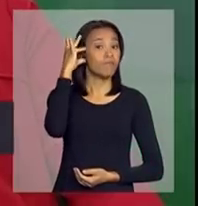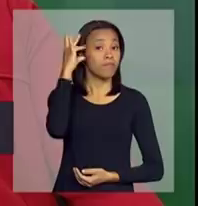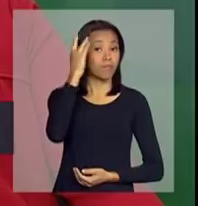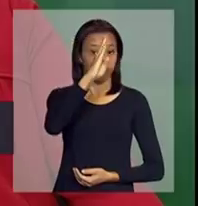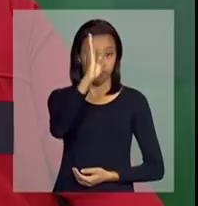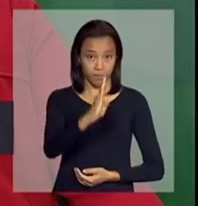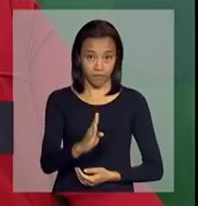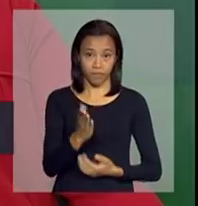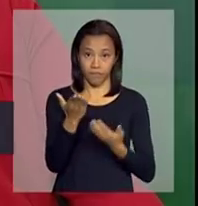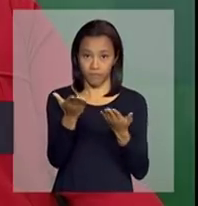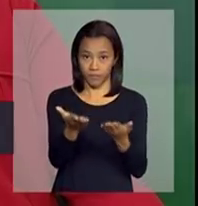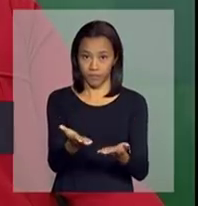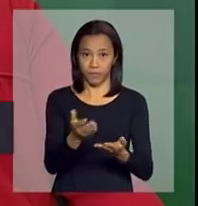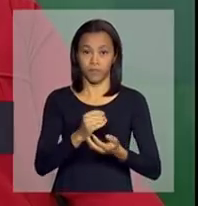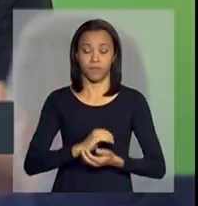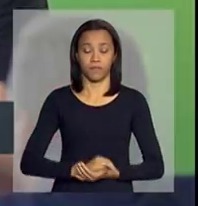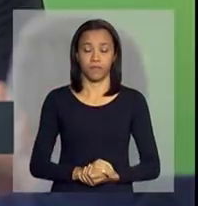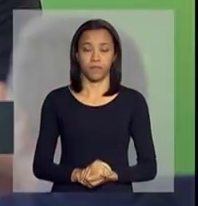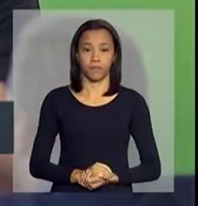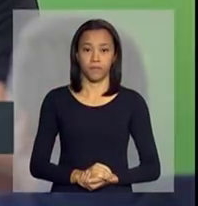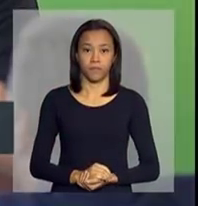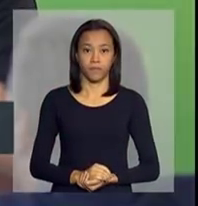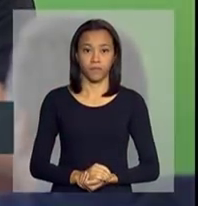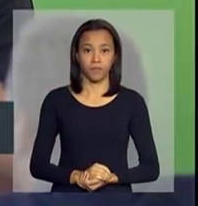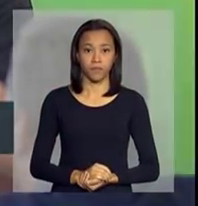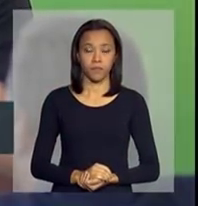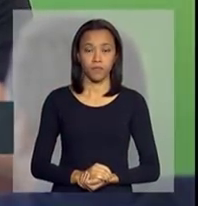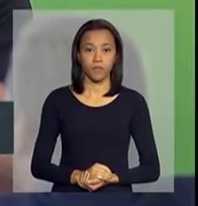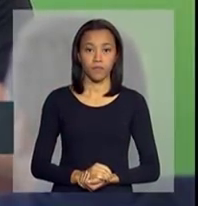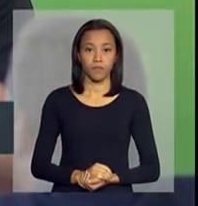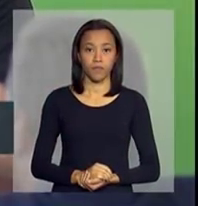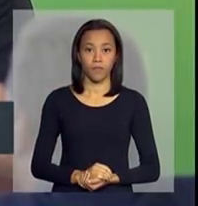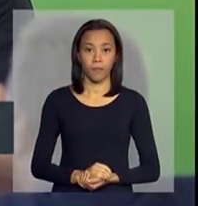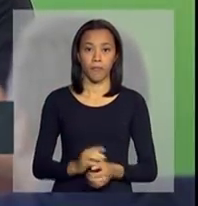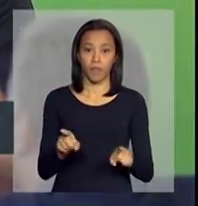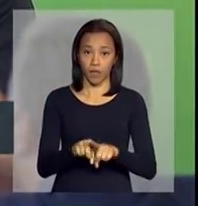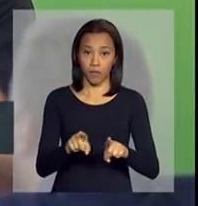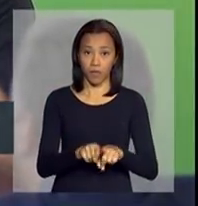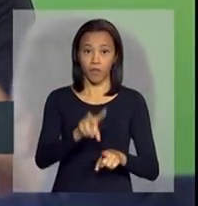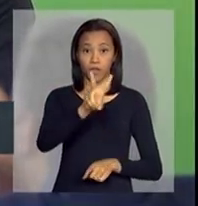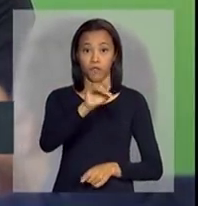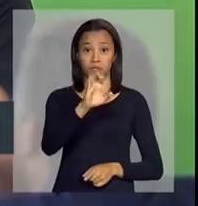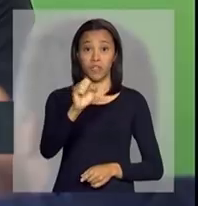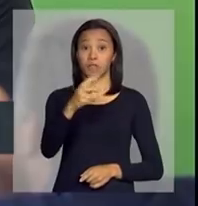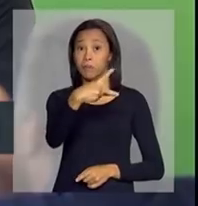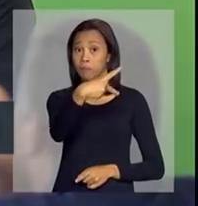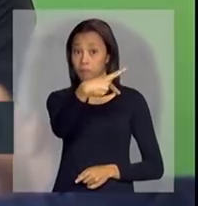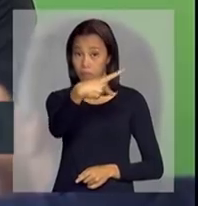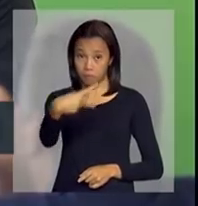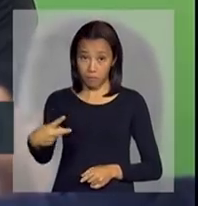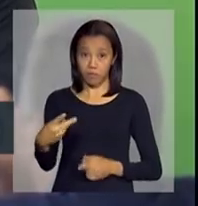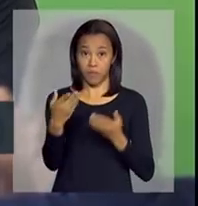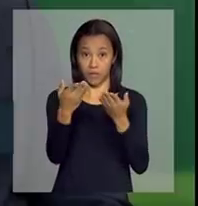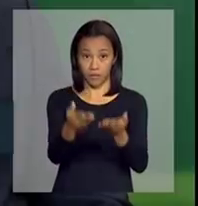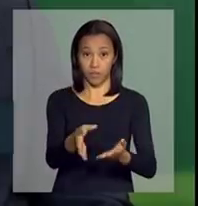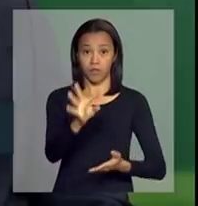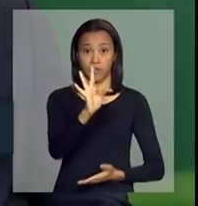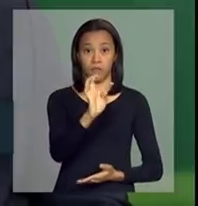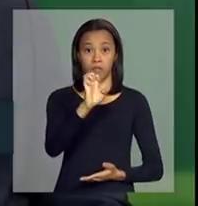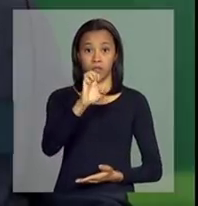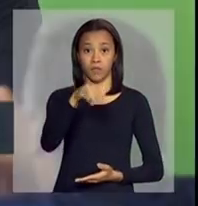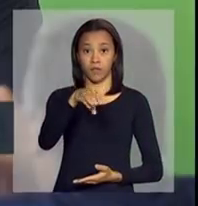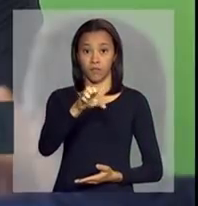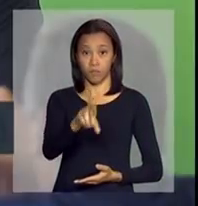senhora Dilma Rousseff. meu caro vice-presidente da República, Michel Temer,